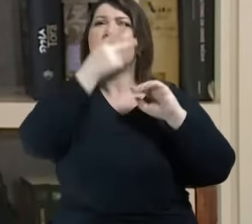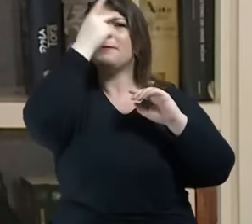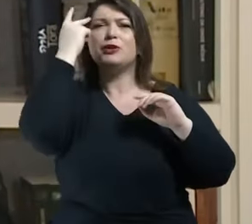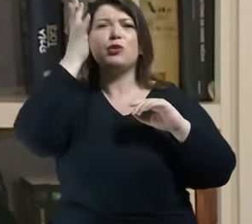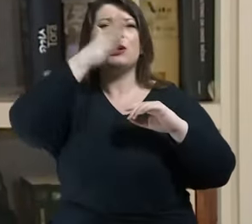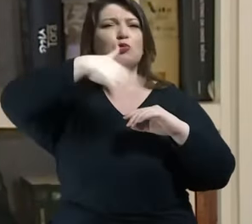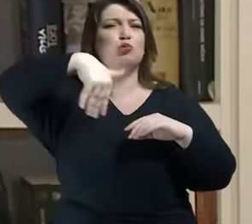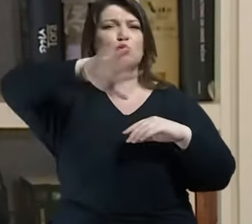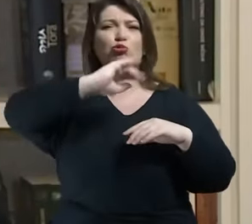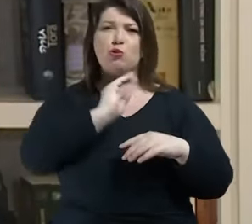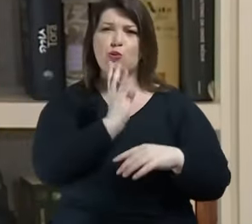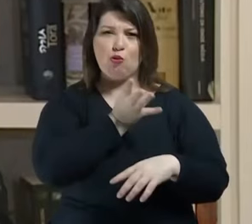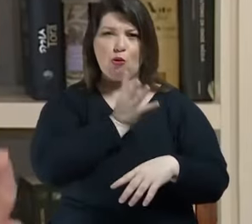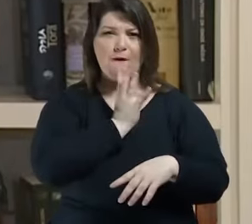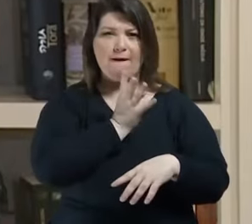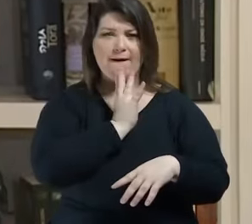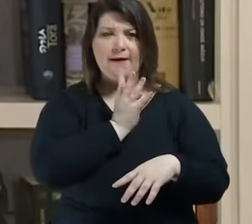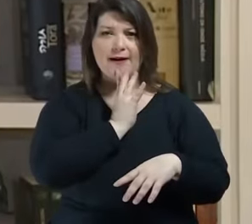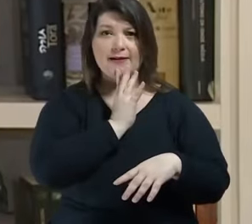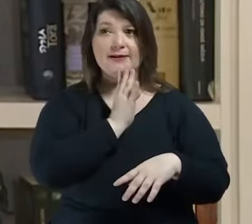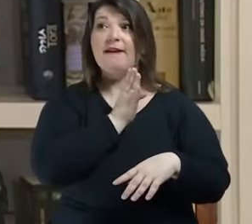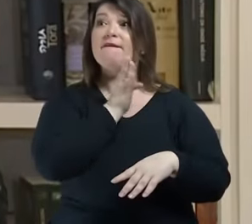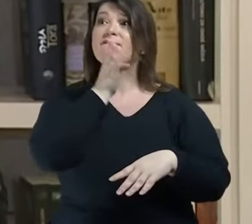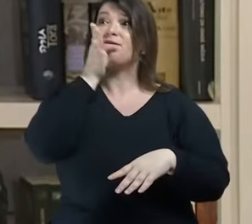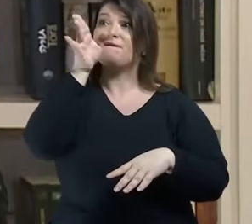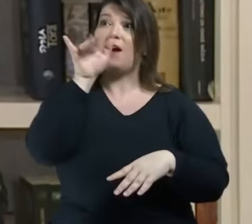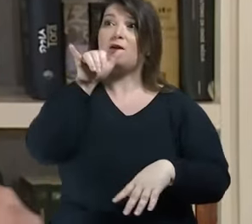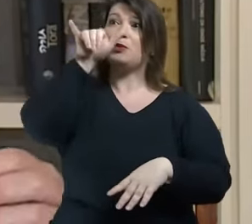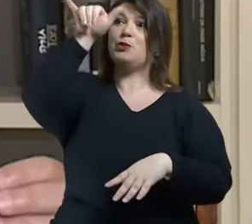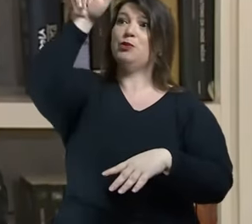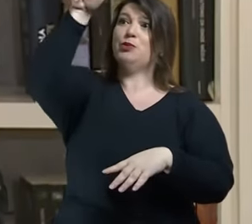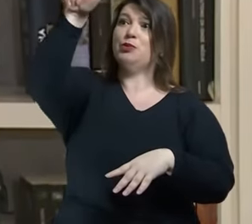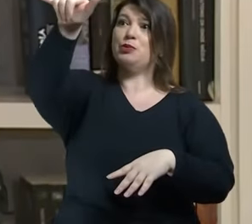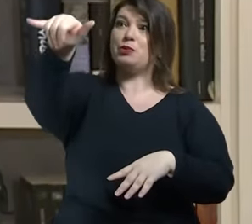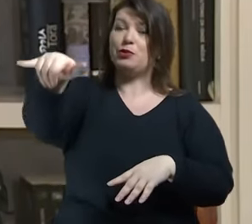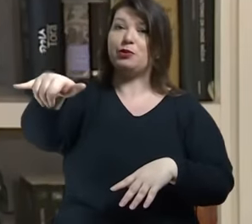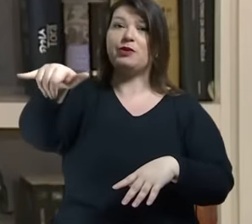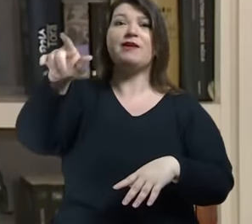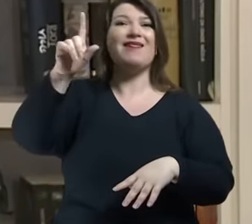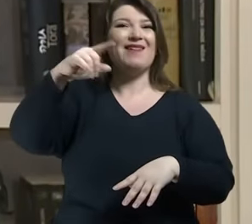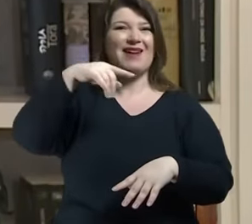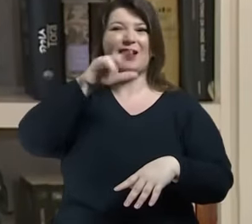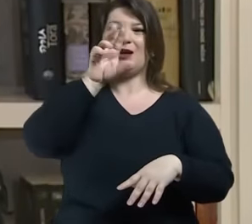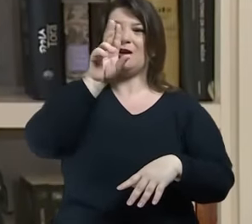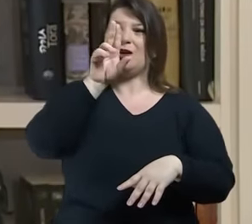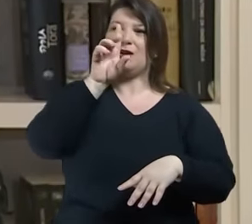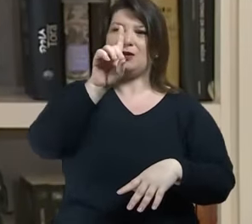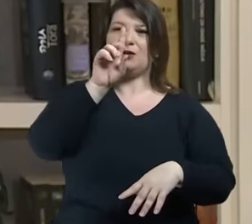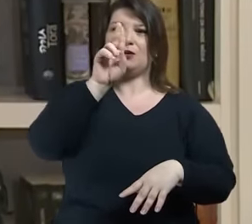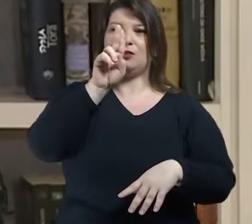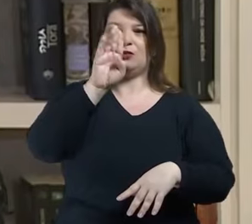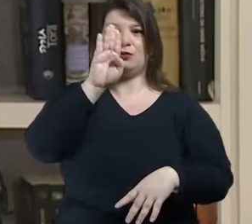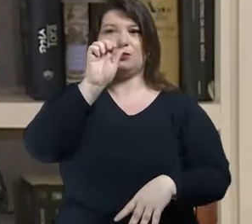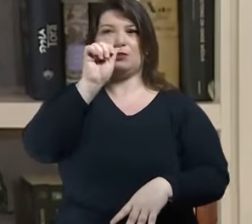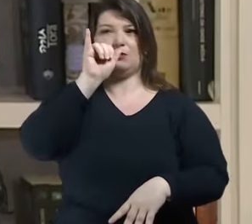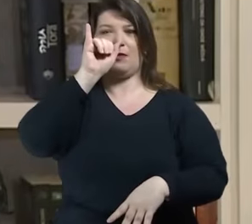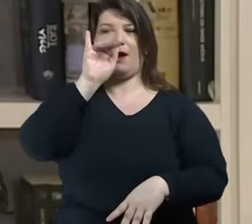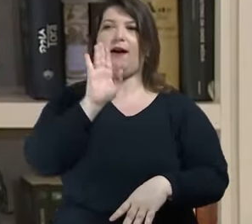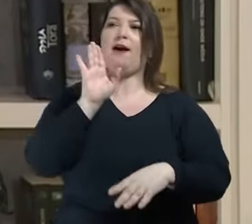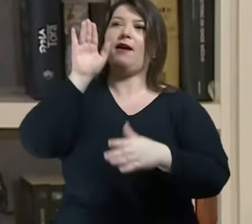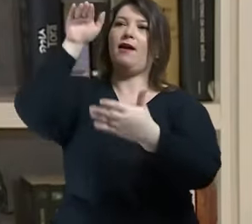classe executiva ou de primeira até Dubai de lá para a Índia ou via empresas da África do Sul chegavam lá